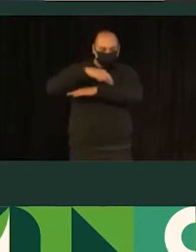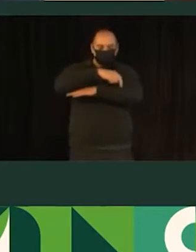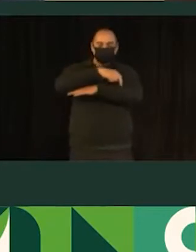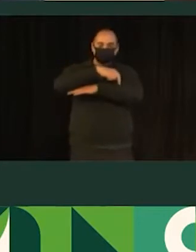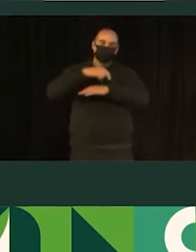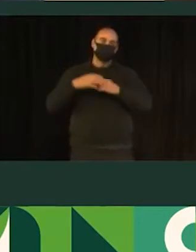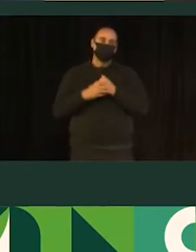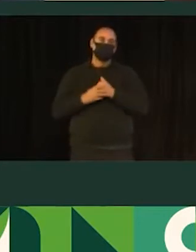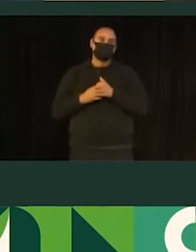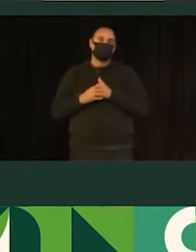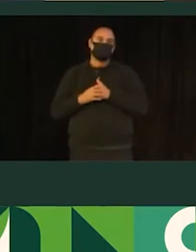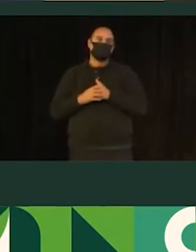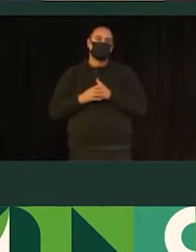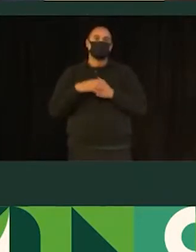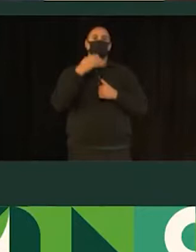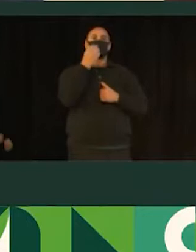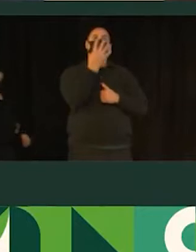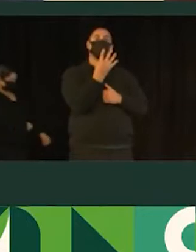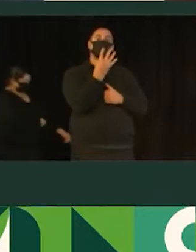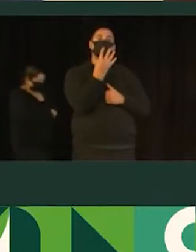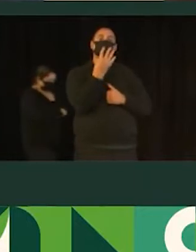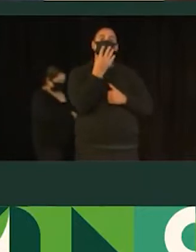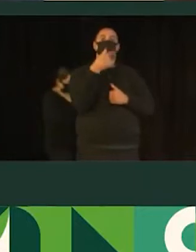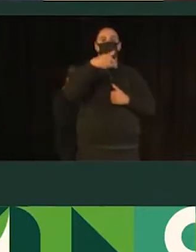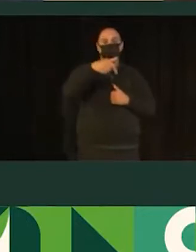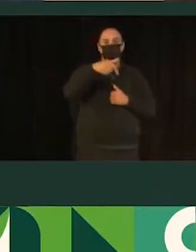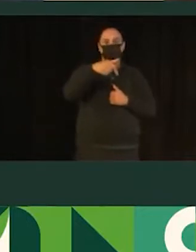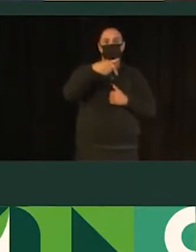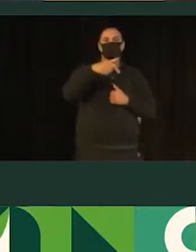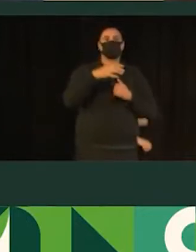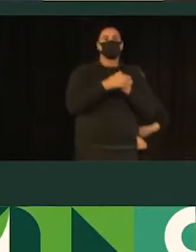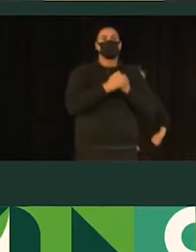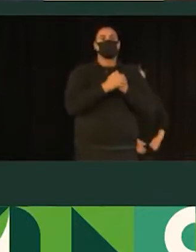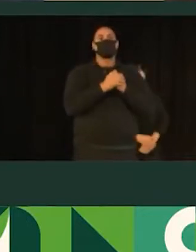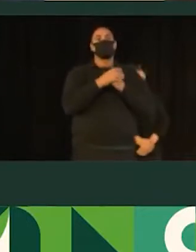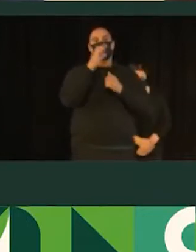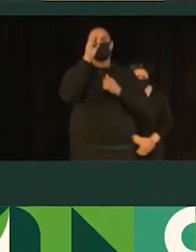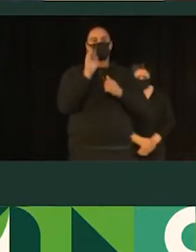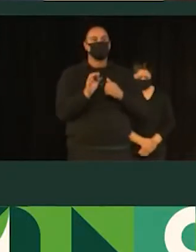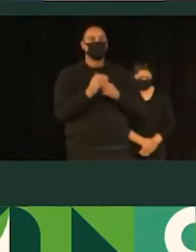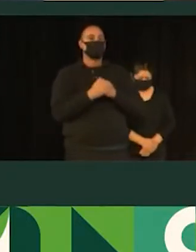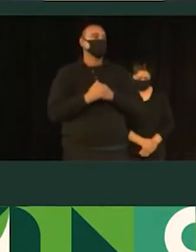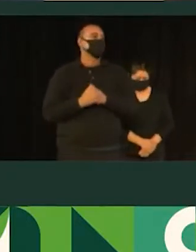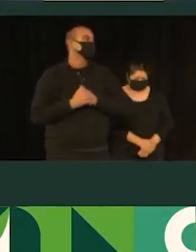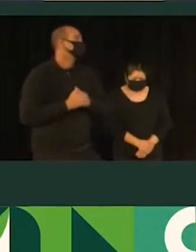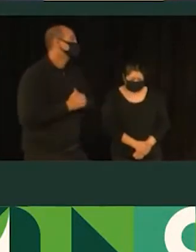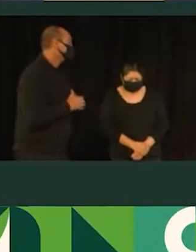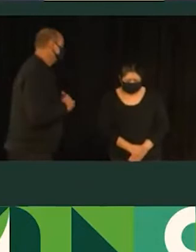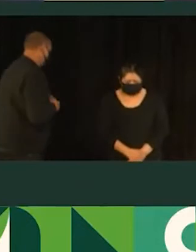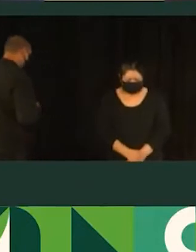aqui, já 47% por modos ativos. Então, as pessoas que moram em canoas, aqui, têm